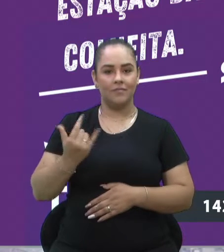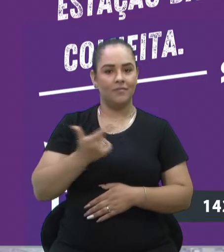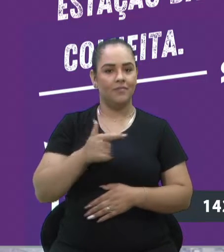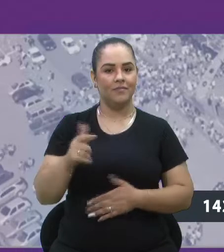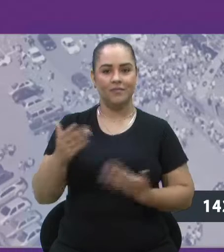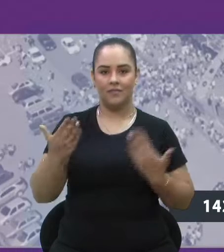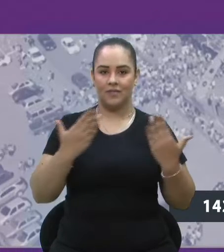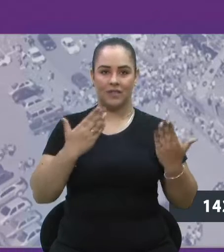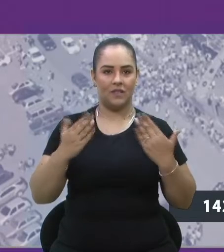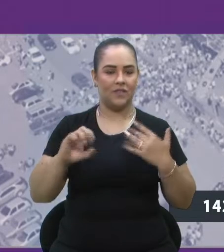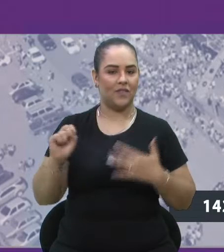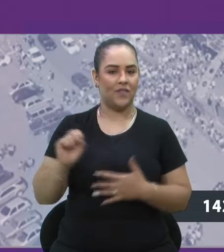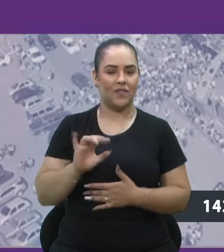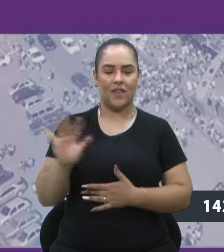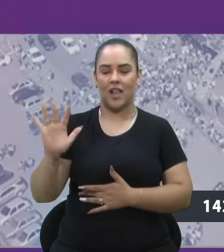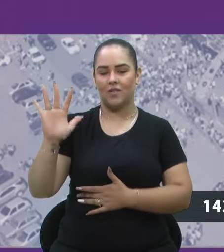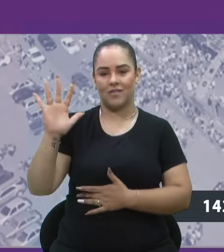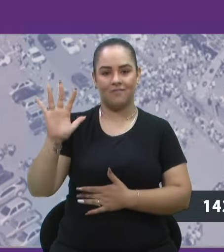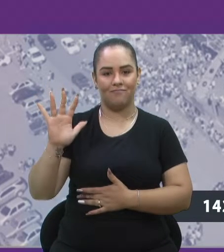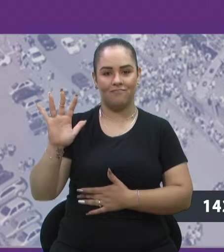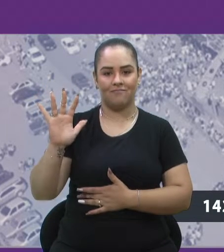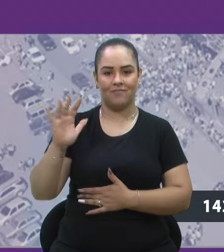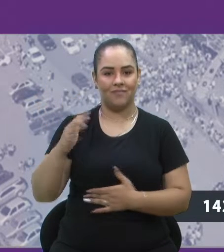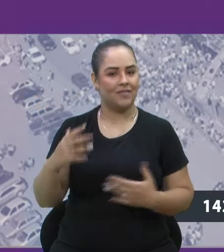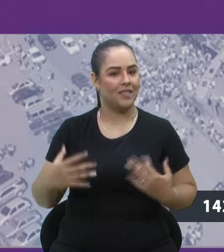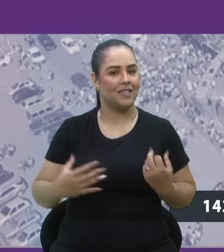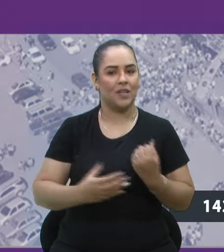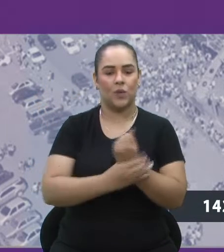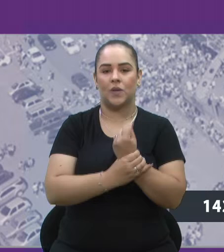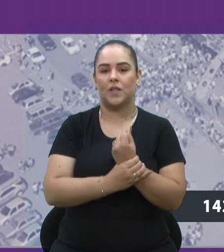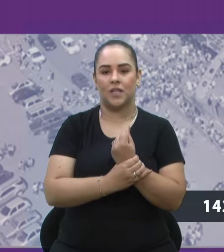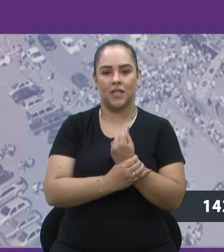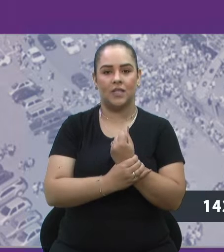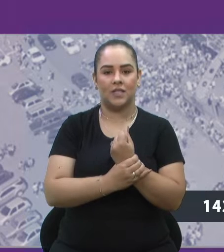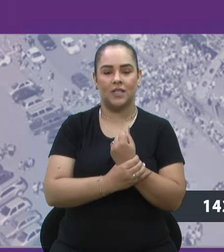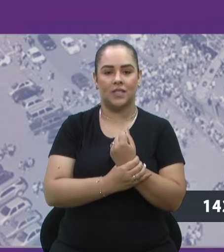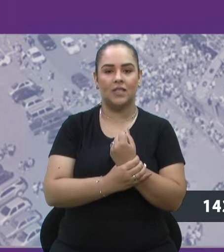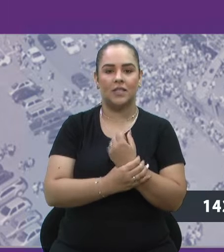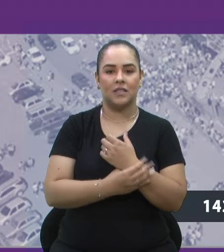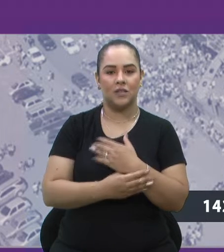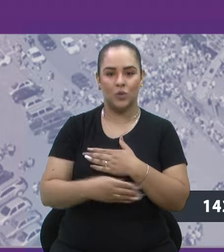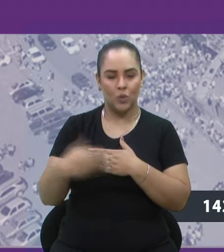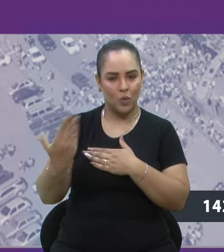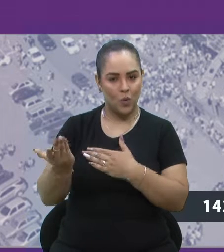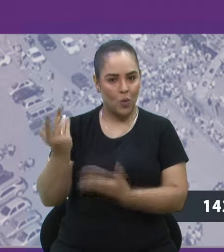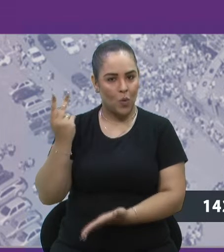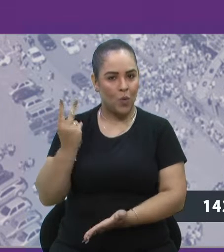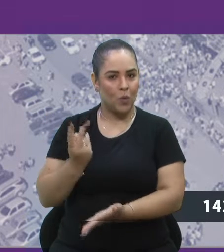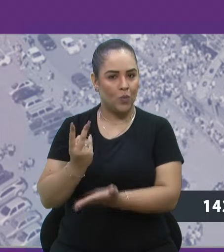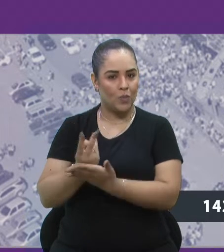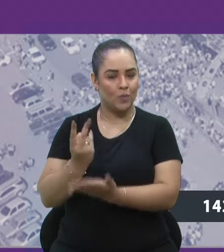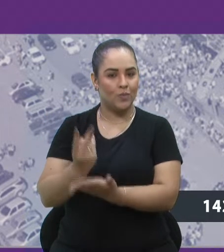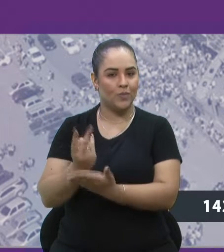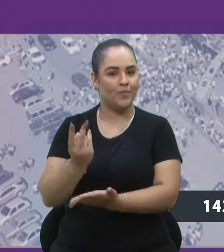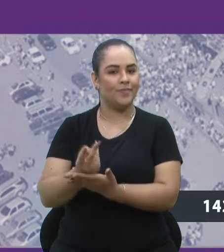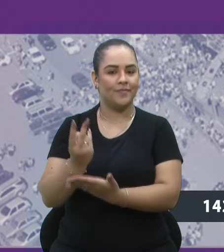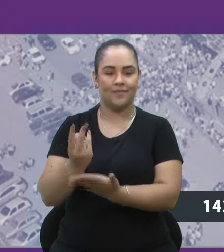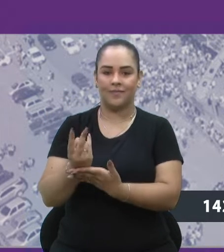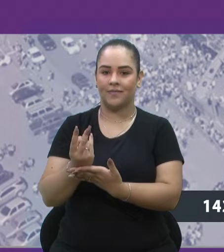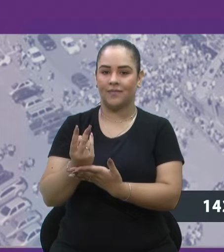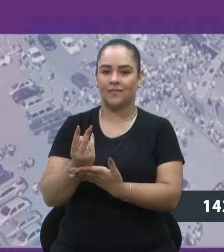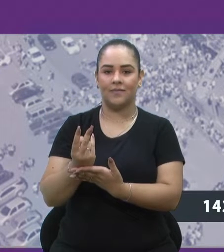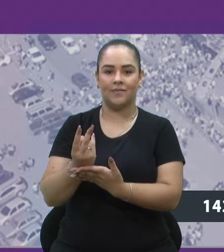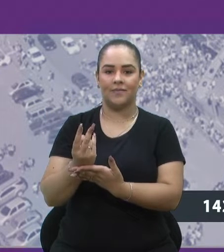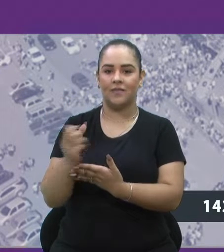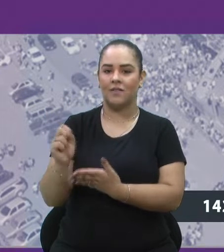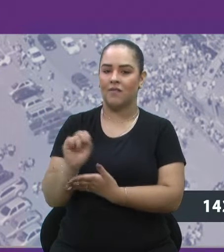alguma, valorizar e assegurar que esse patrimônio continue sendo permanente,